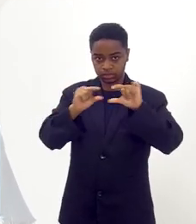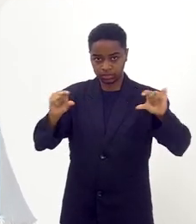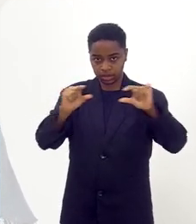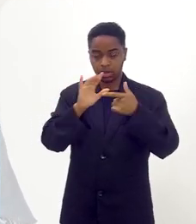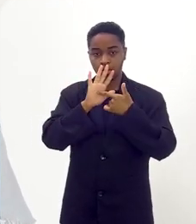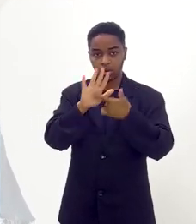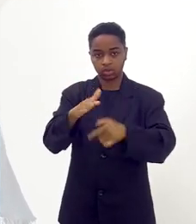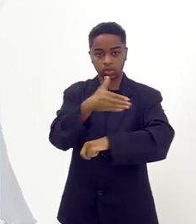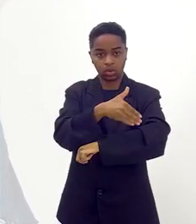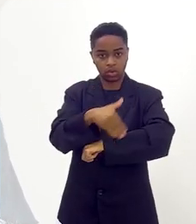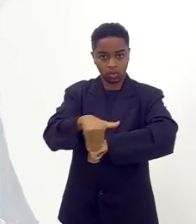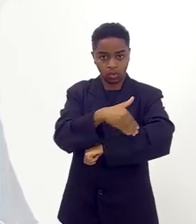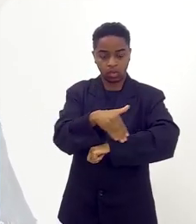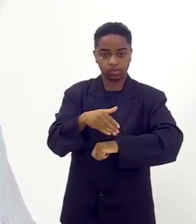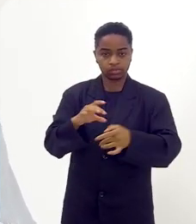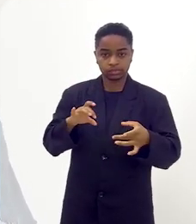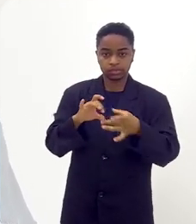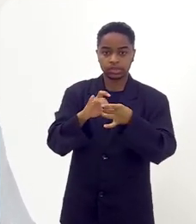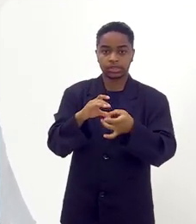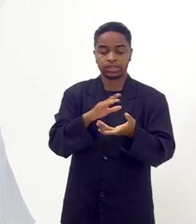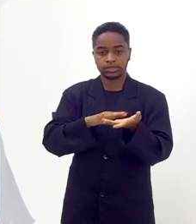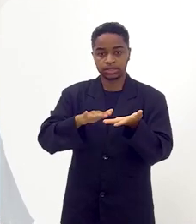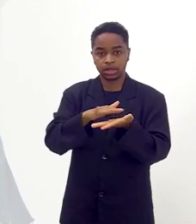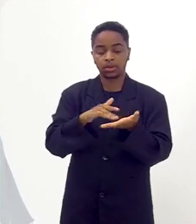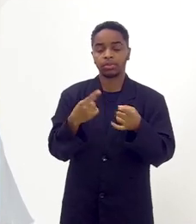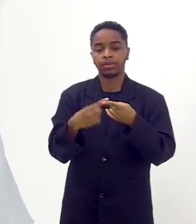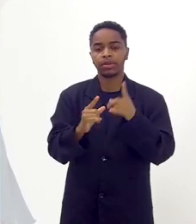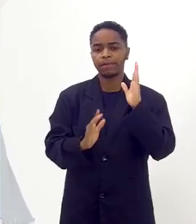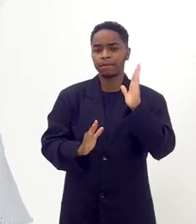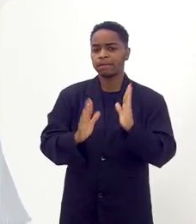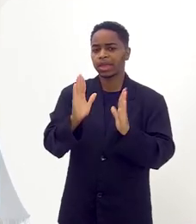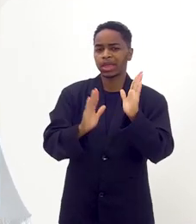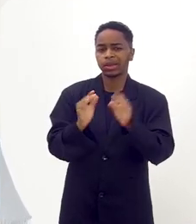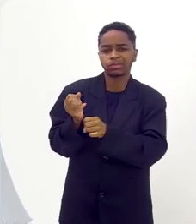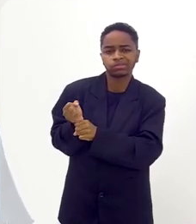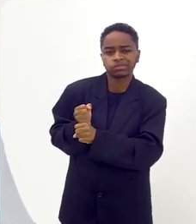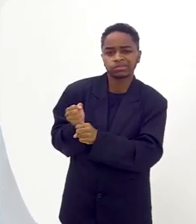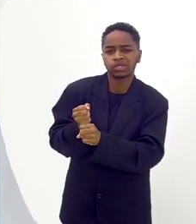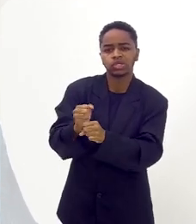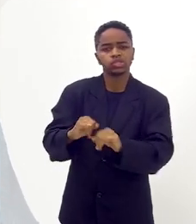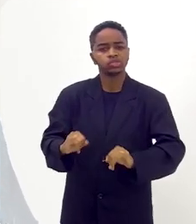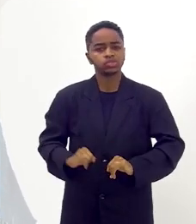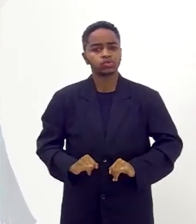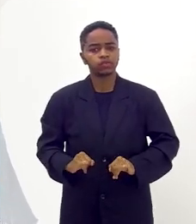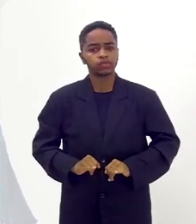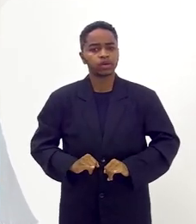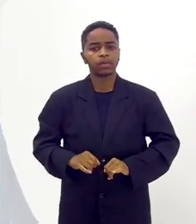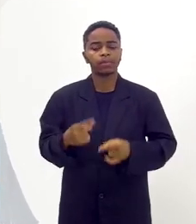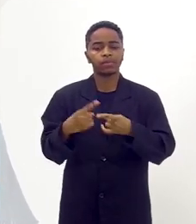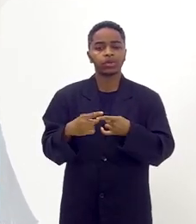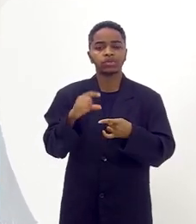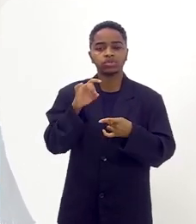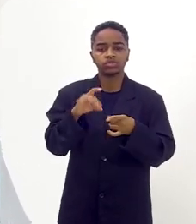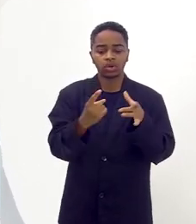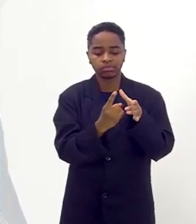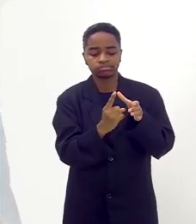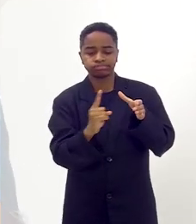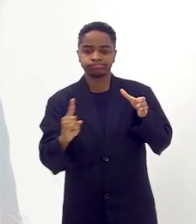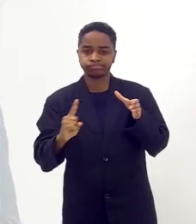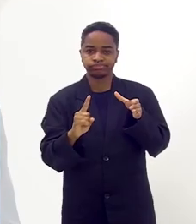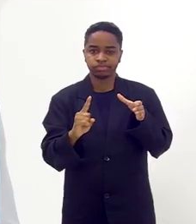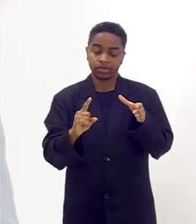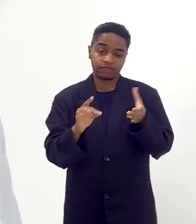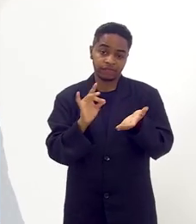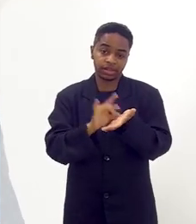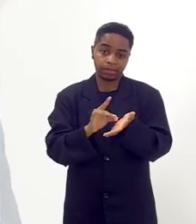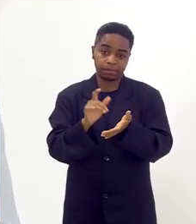Ciganos. Porque os ciganos, durante muito tempo, eles sofreram, tendo que ficar exilados,